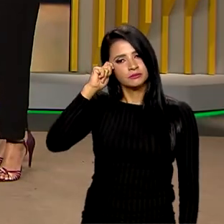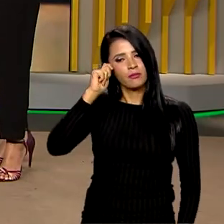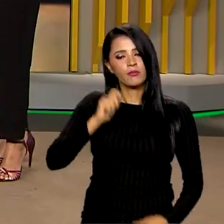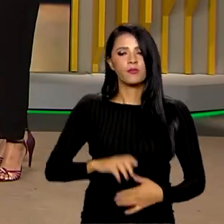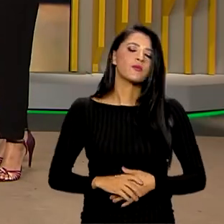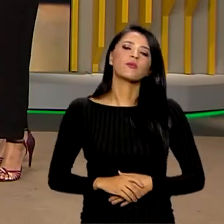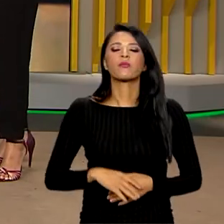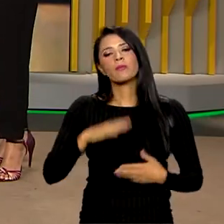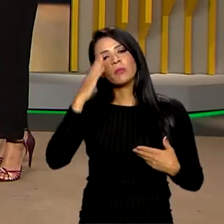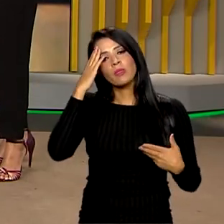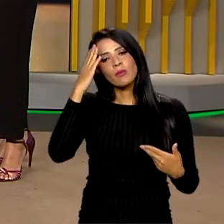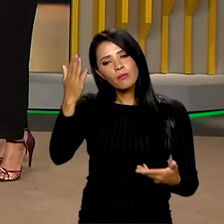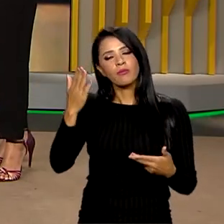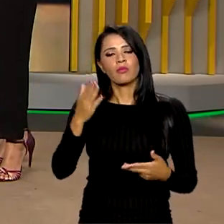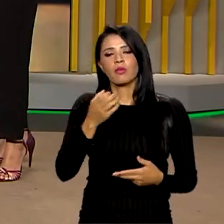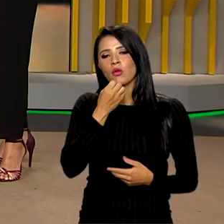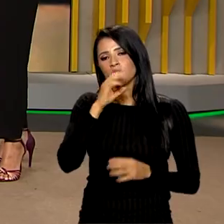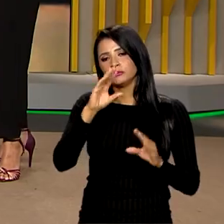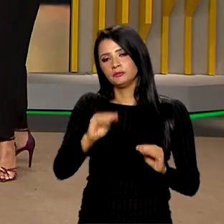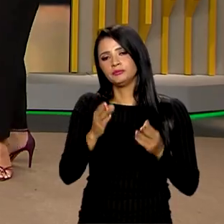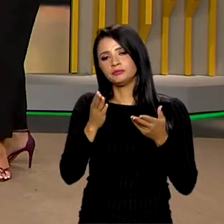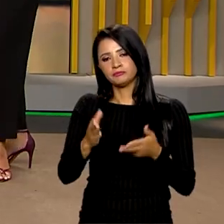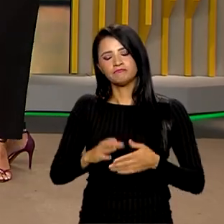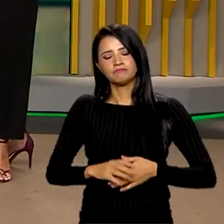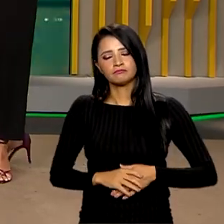Vanessa, pelas informações. Uma ótima noite aí. Boa noite, Vanessa.